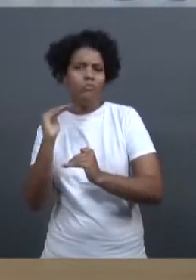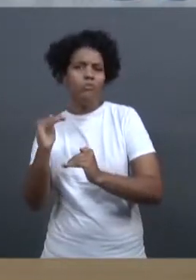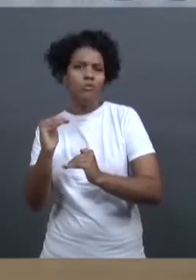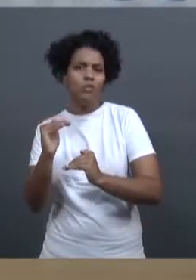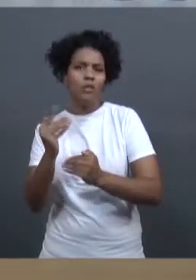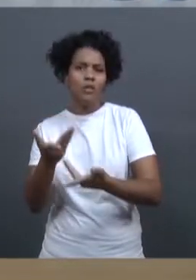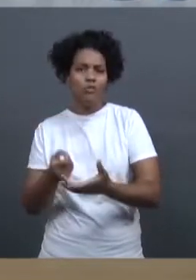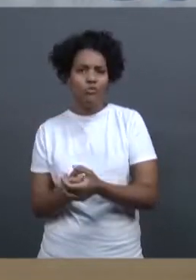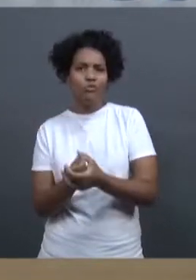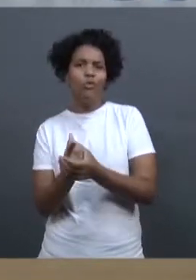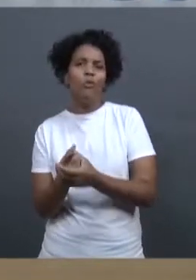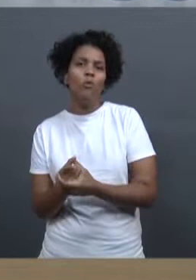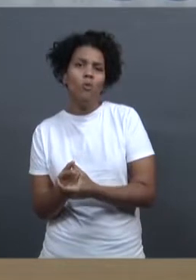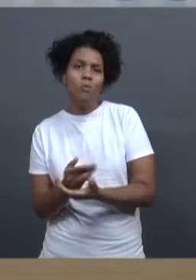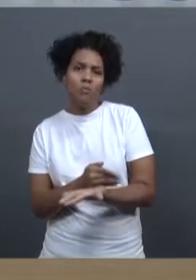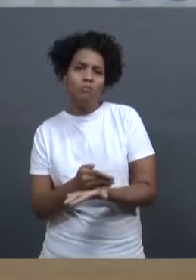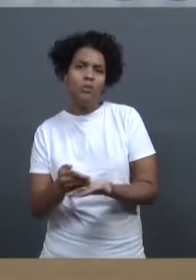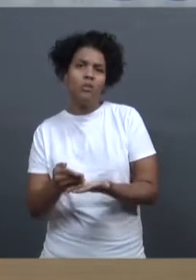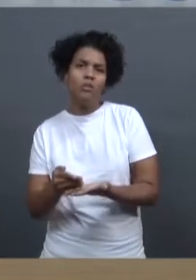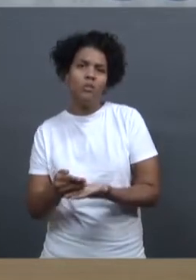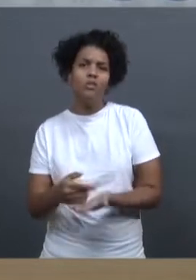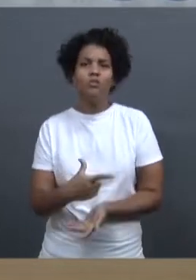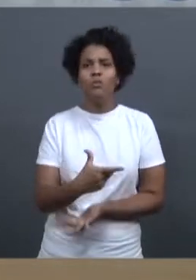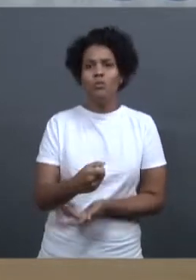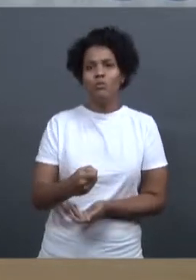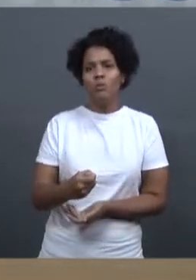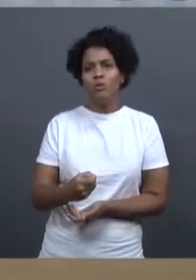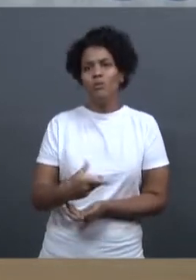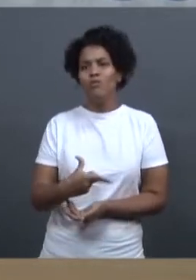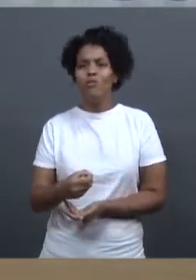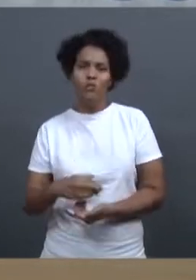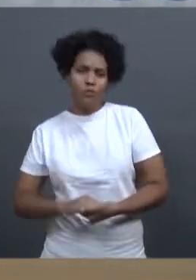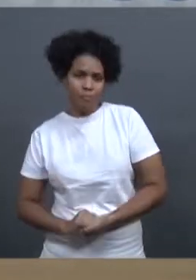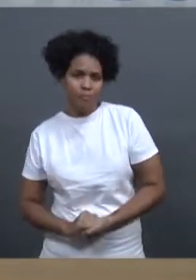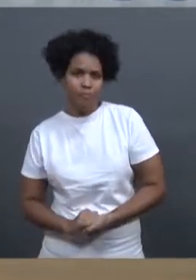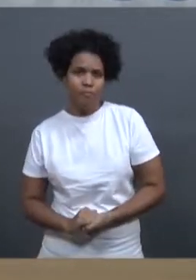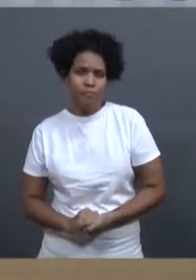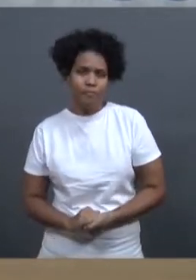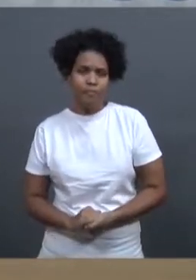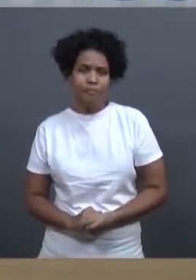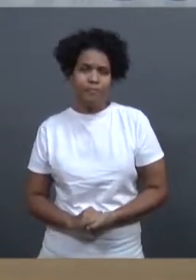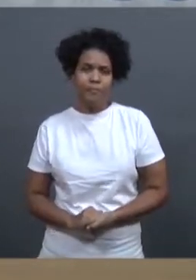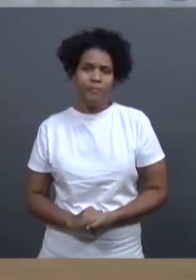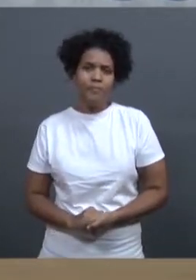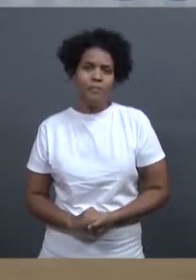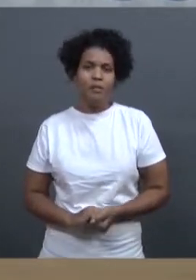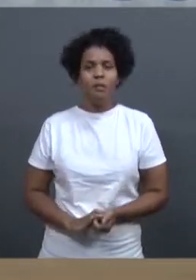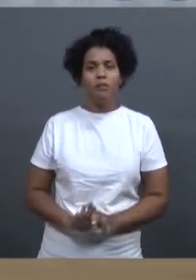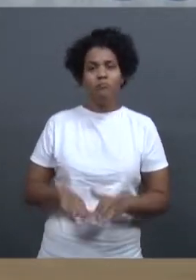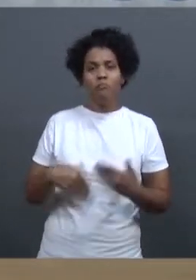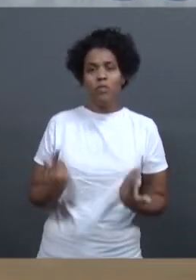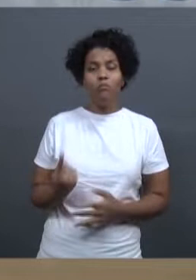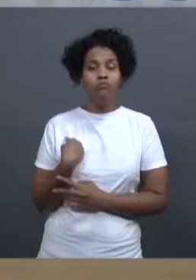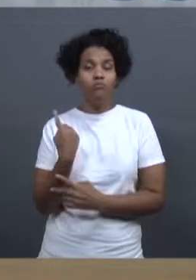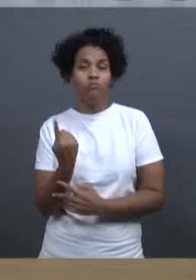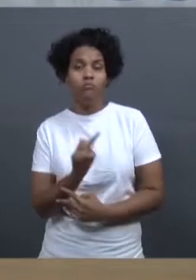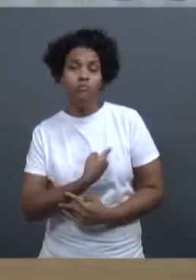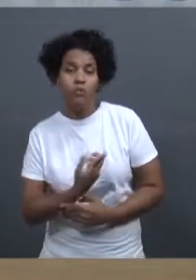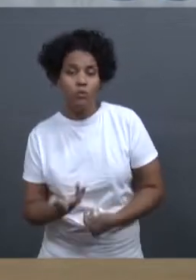compras a partir do ano de 2020. Então, com isso, nós conclamamos, nós não